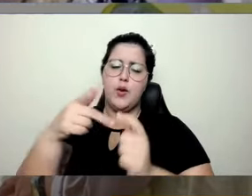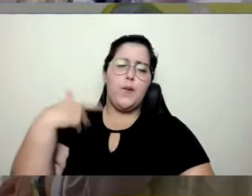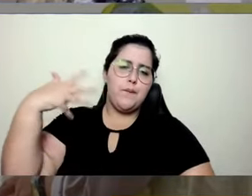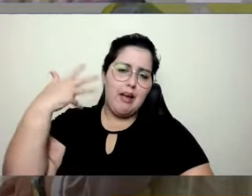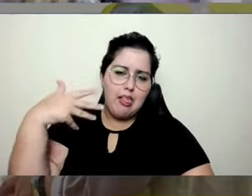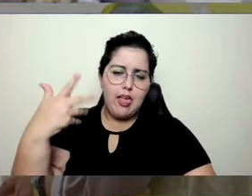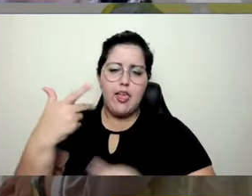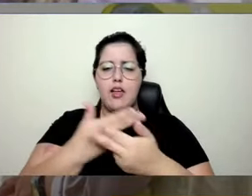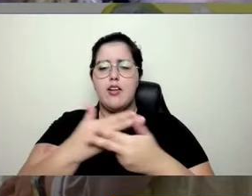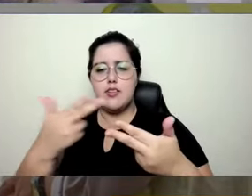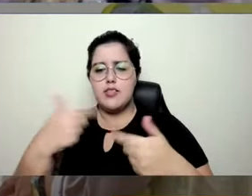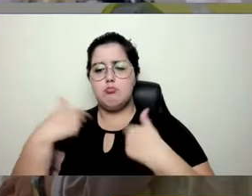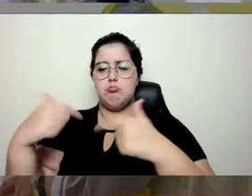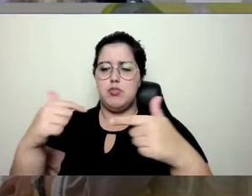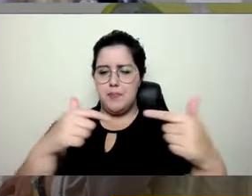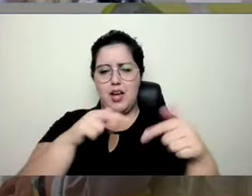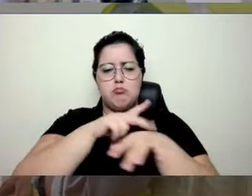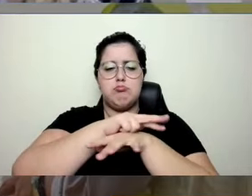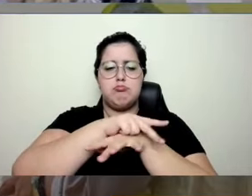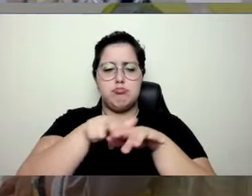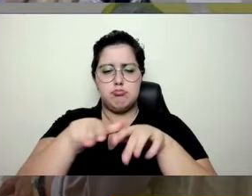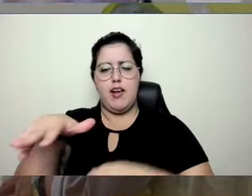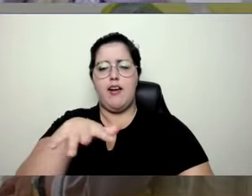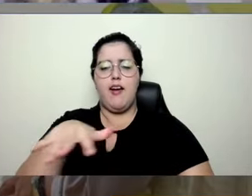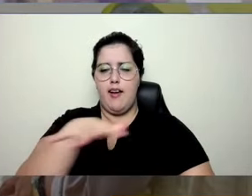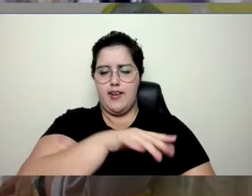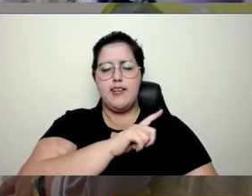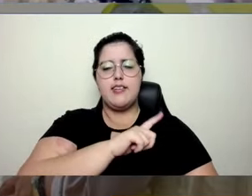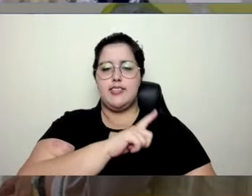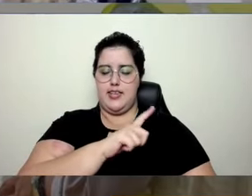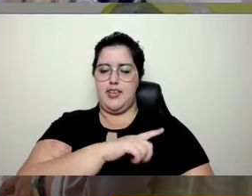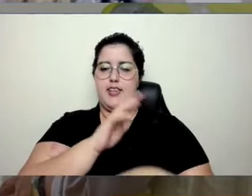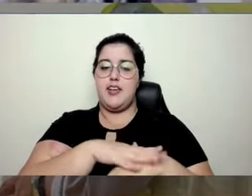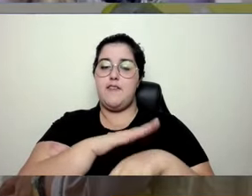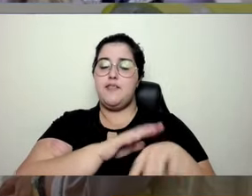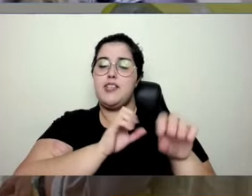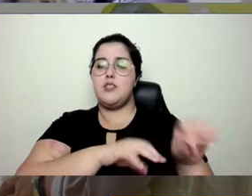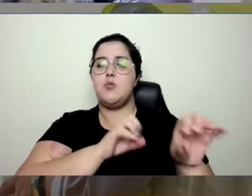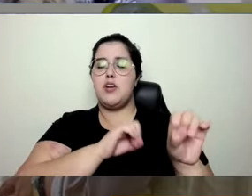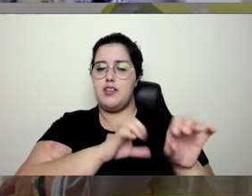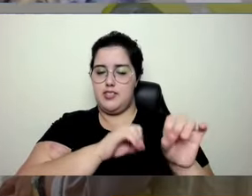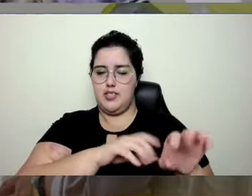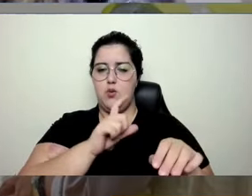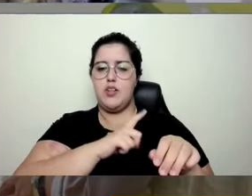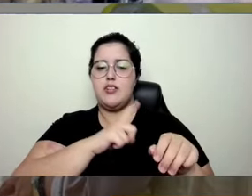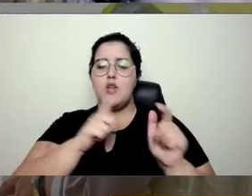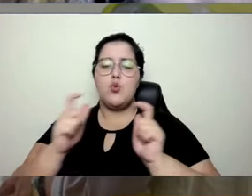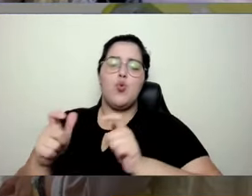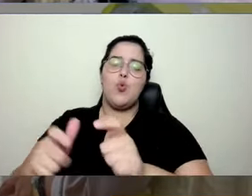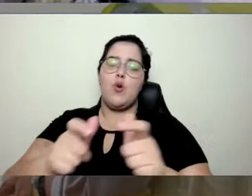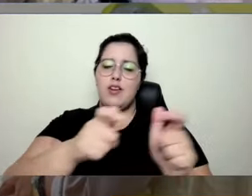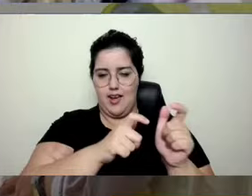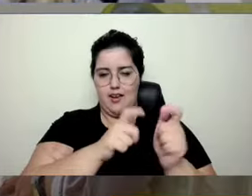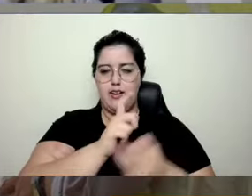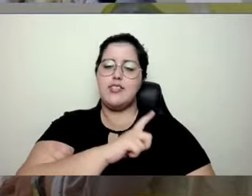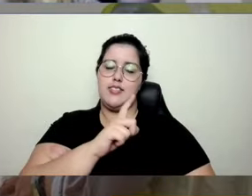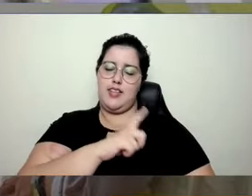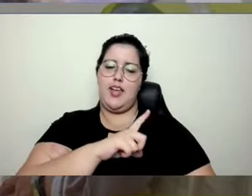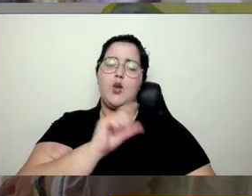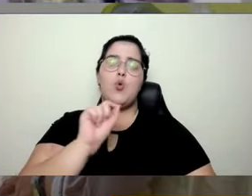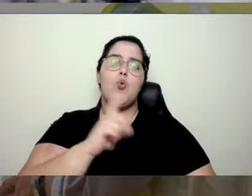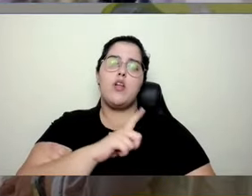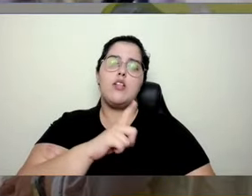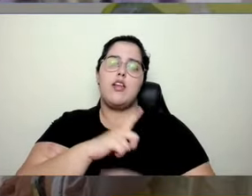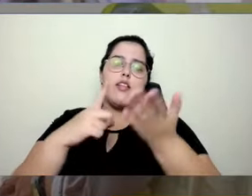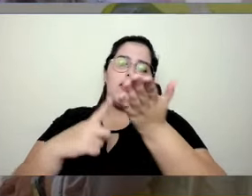trabalho em diversas frentes para levar a educação para lugares que, educação tecnológica, para